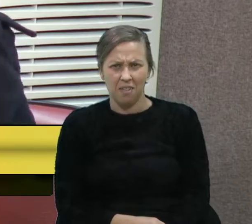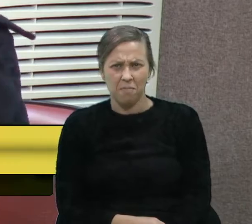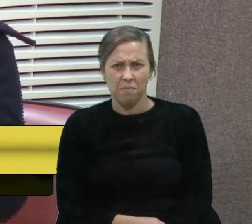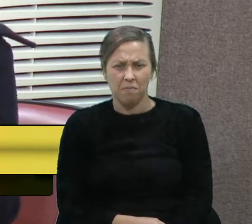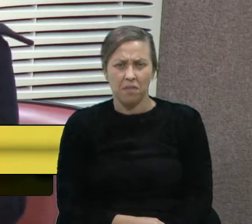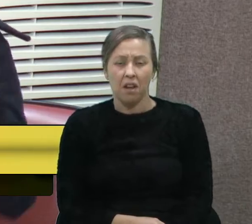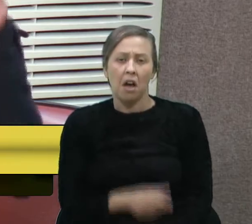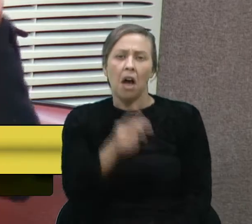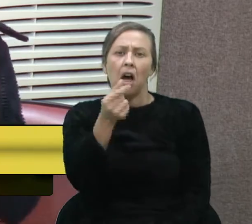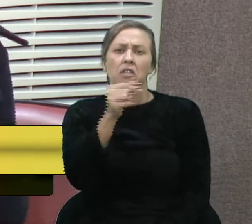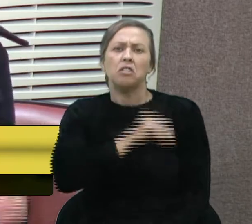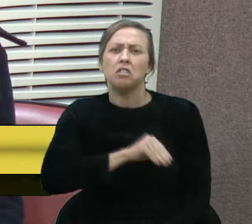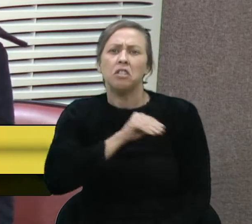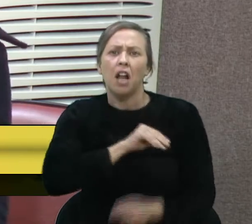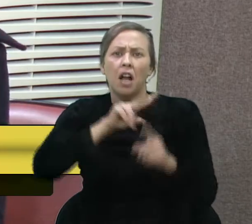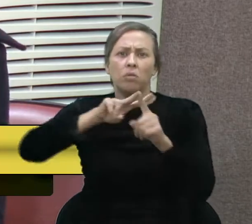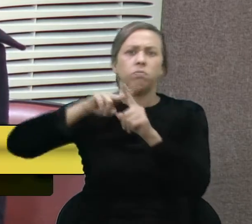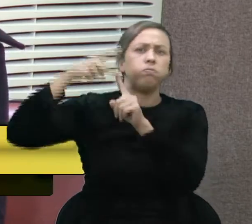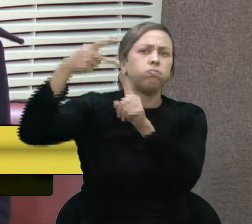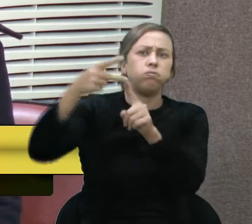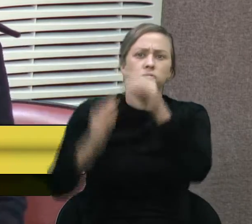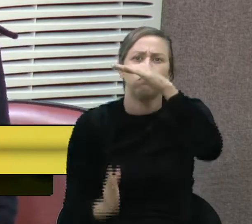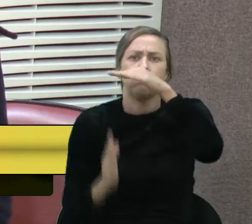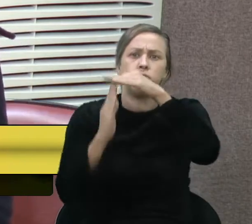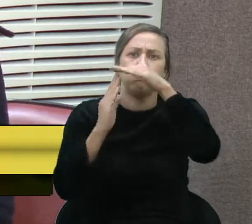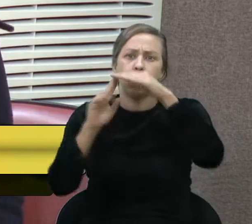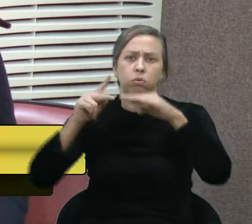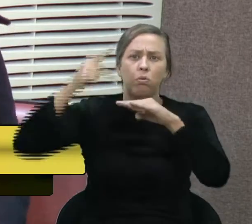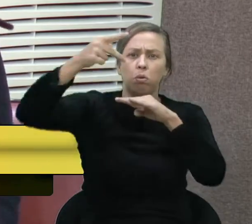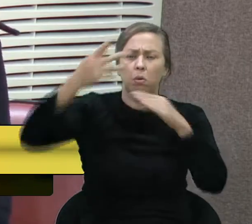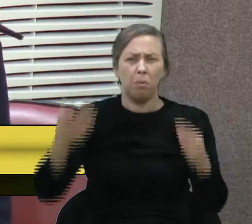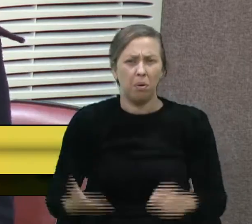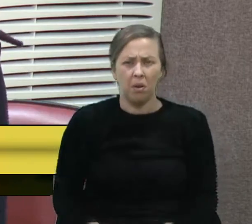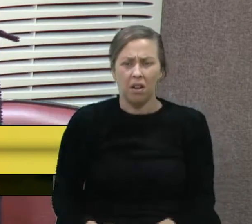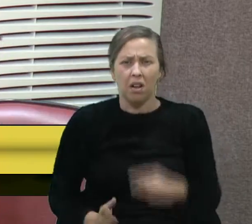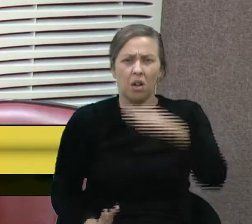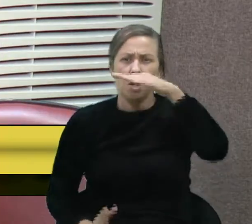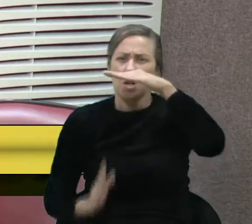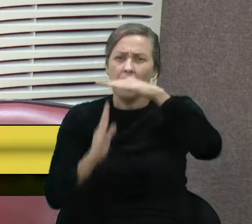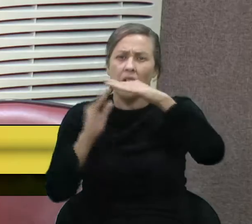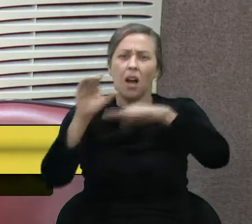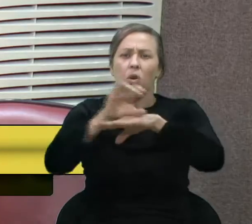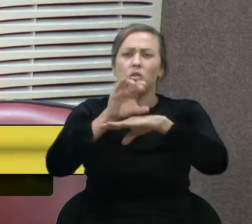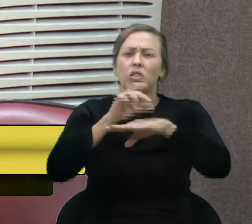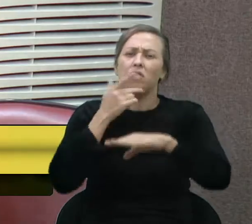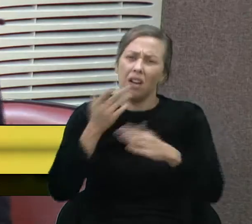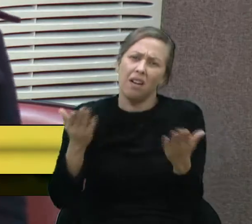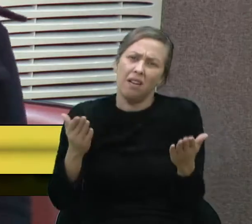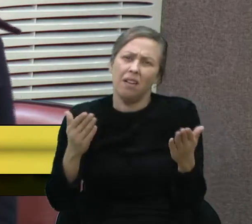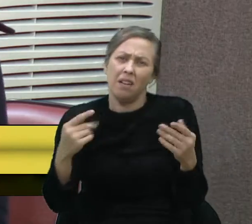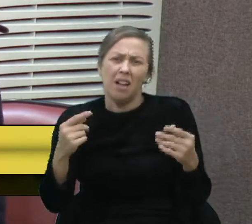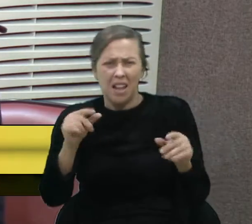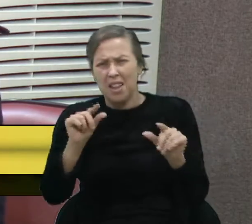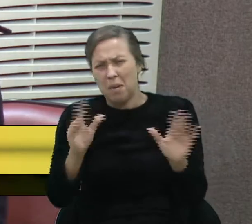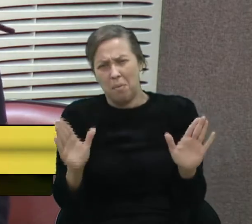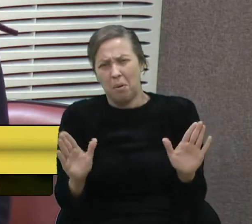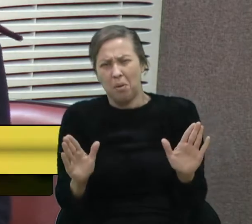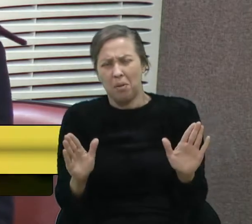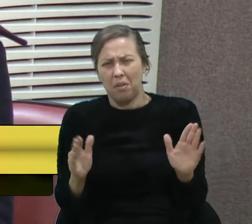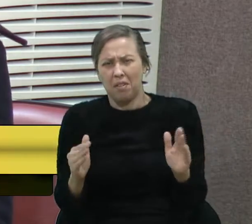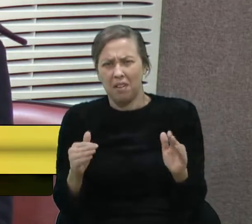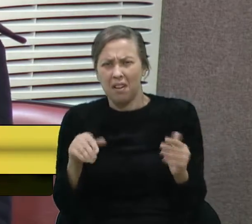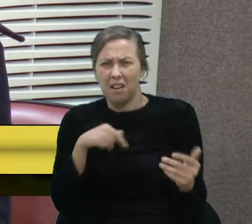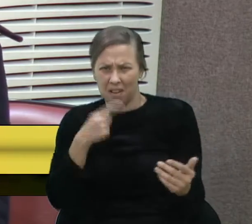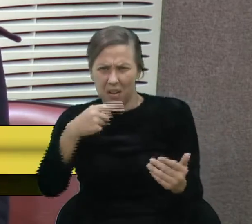salários que ultrapassem o teto constitucional. E o teto constitucional, a gente pode combinar, não é pequeno. O concurso